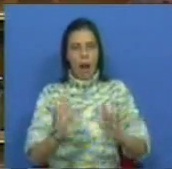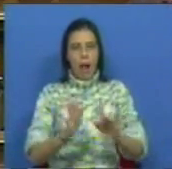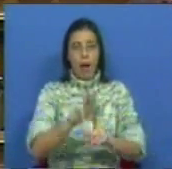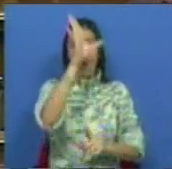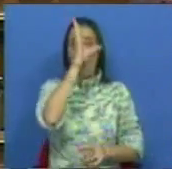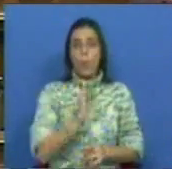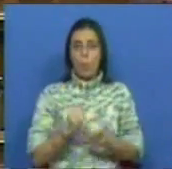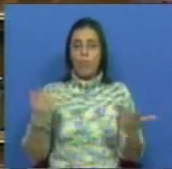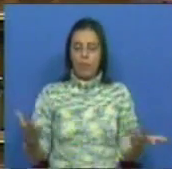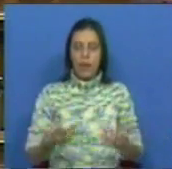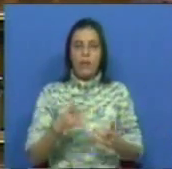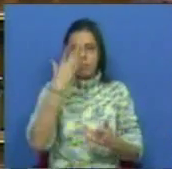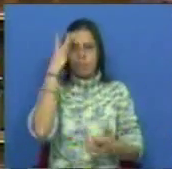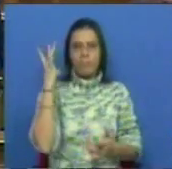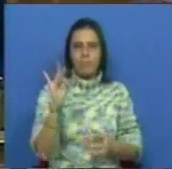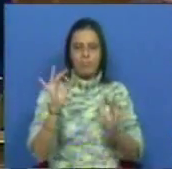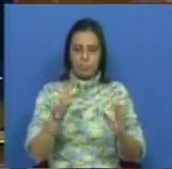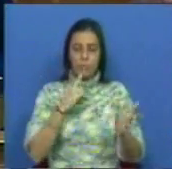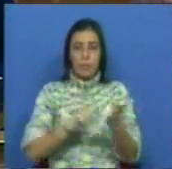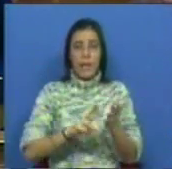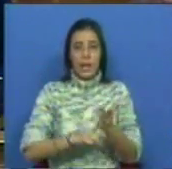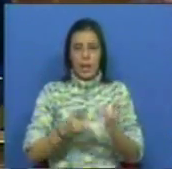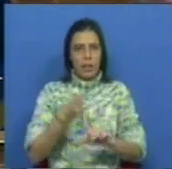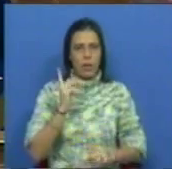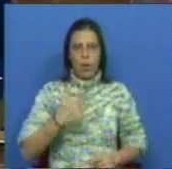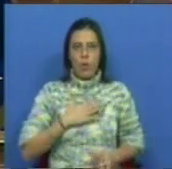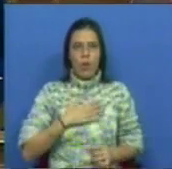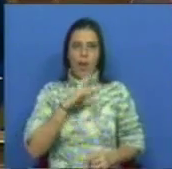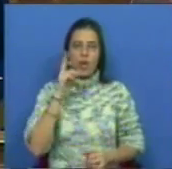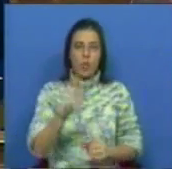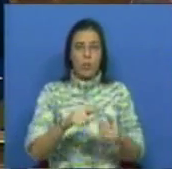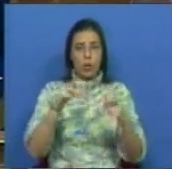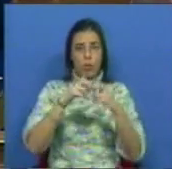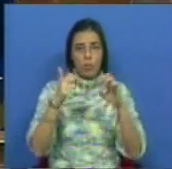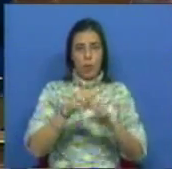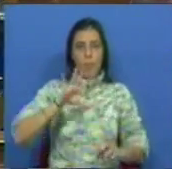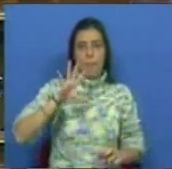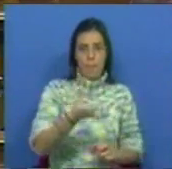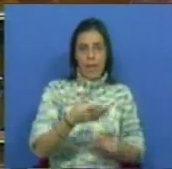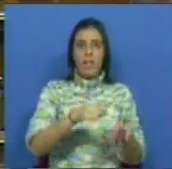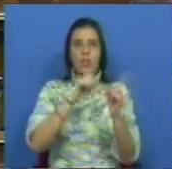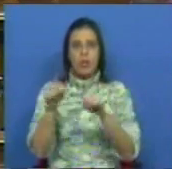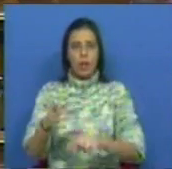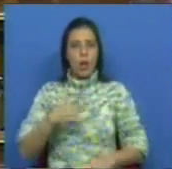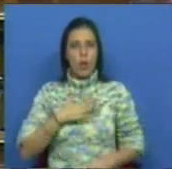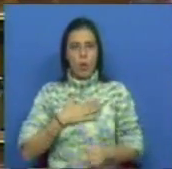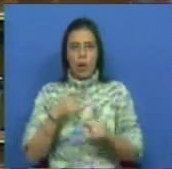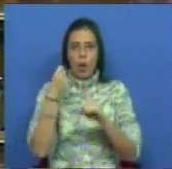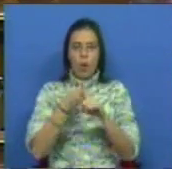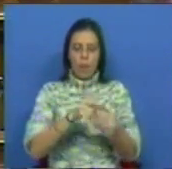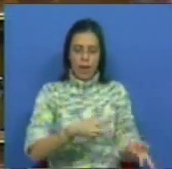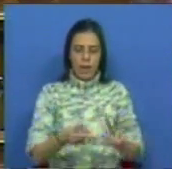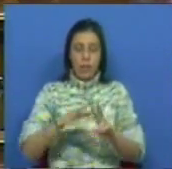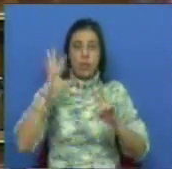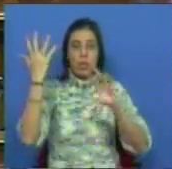deste Governo que marcam de facto uma realidade que não quer responder nem aos problemas do país, nem fazer o combate